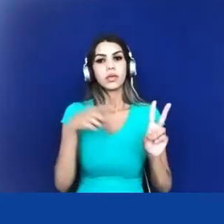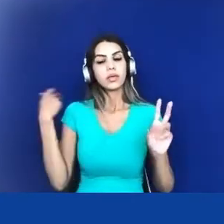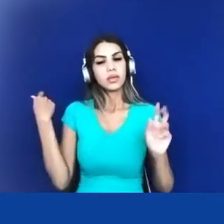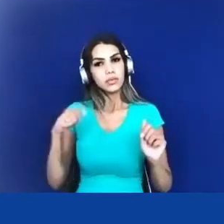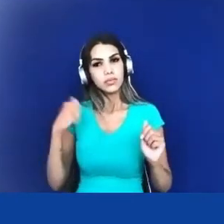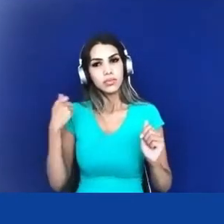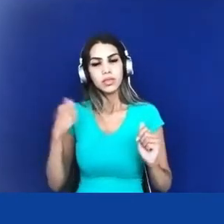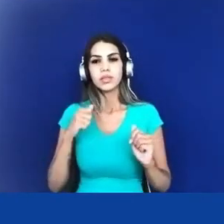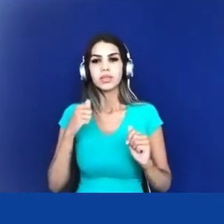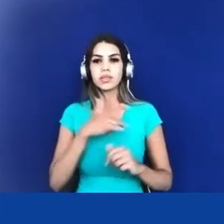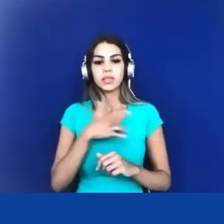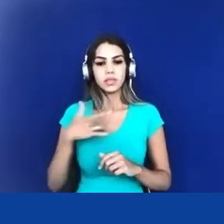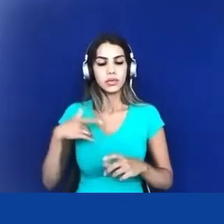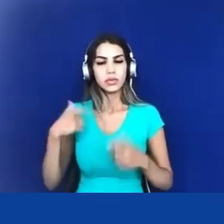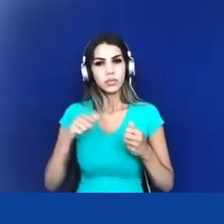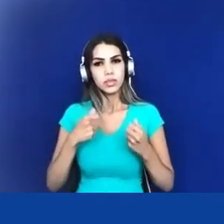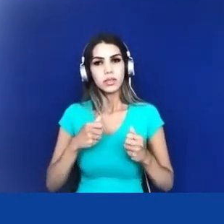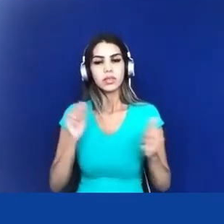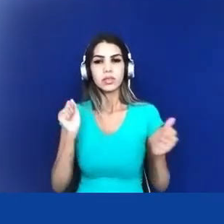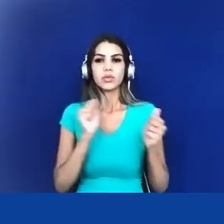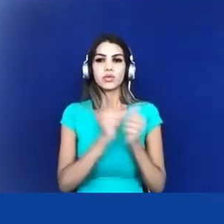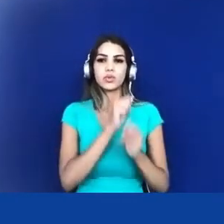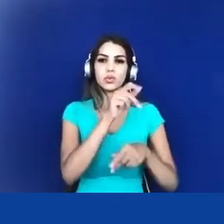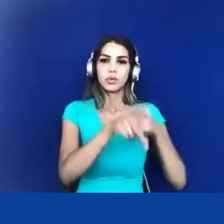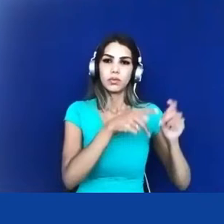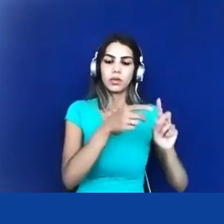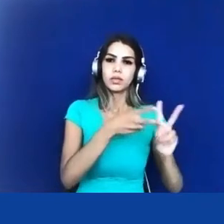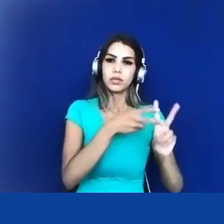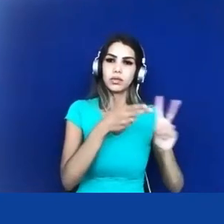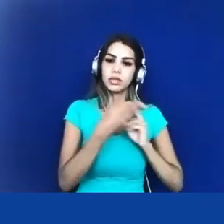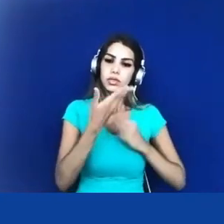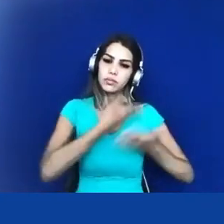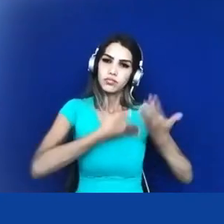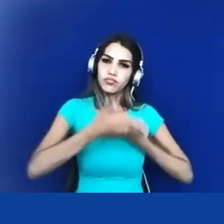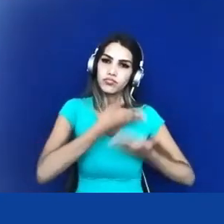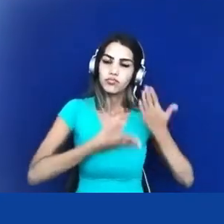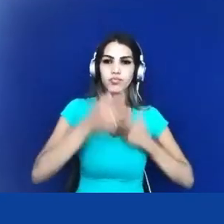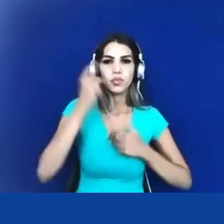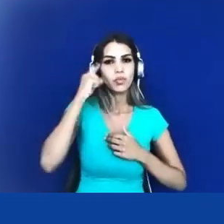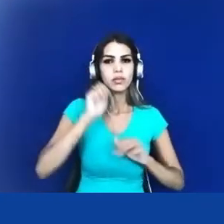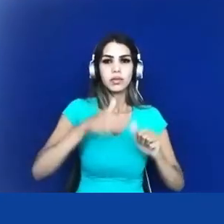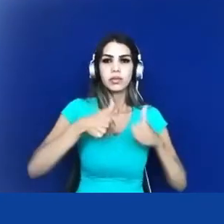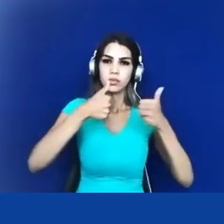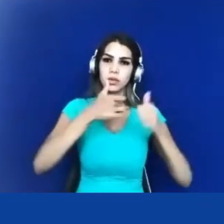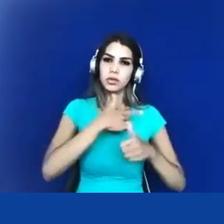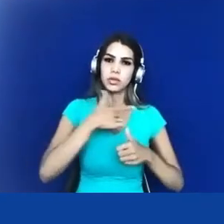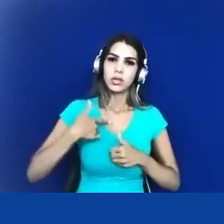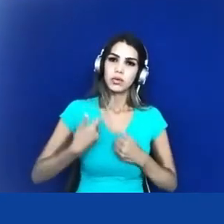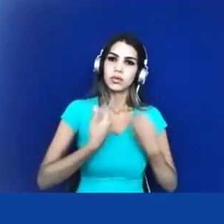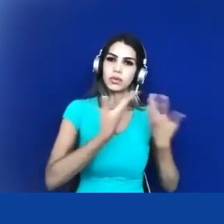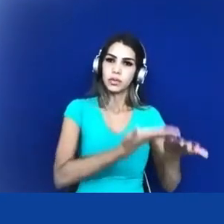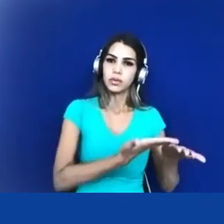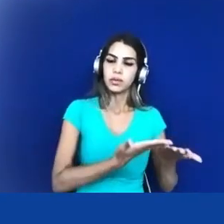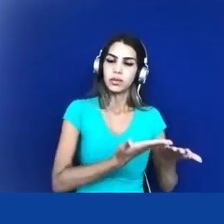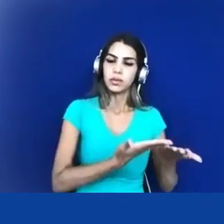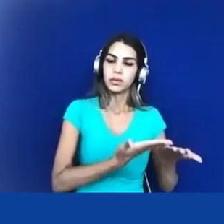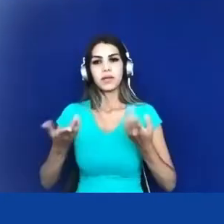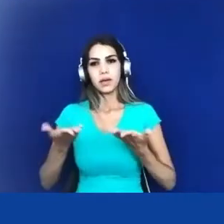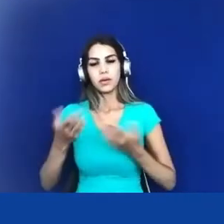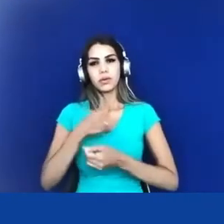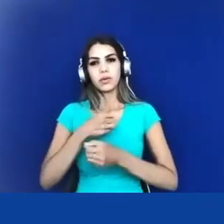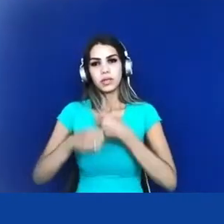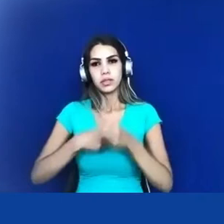com os indígenas mas nós podemos perceber que nesse momento de 2020 não foi isso que aconteceu visto que a CESAI